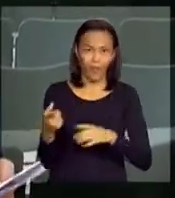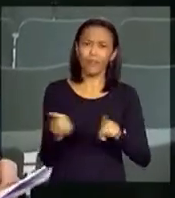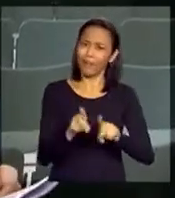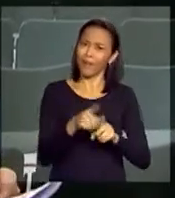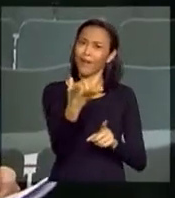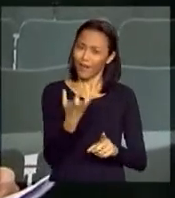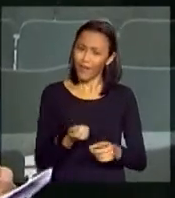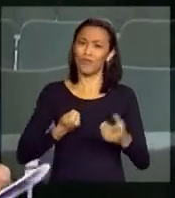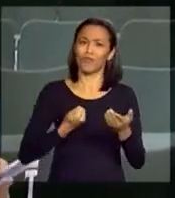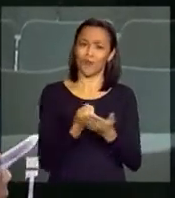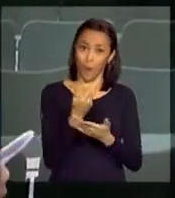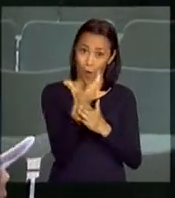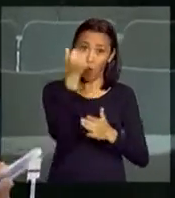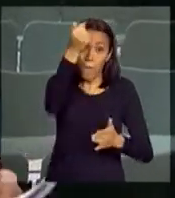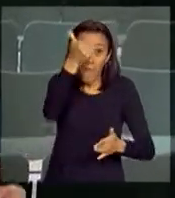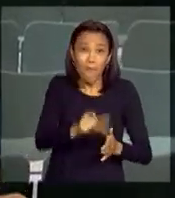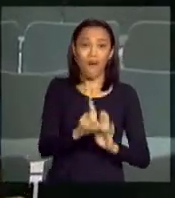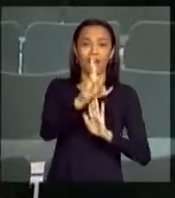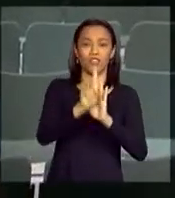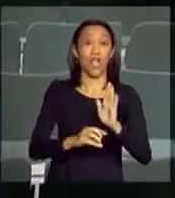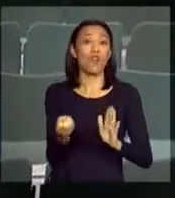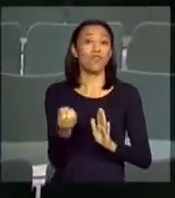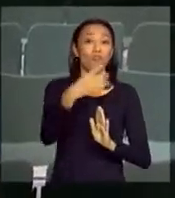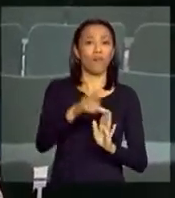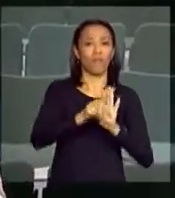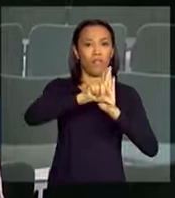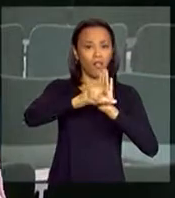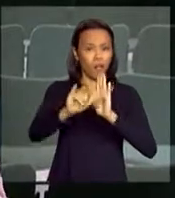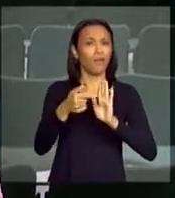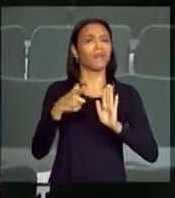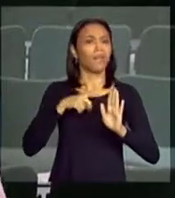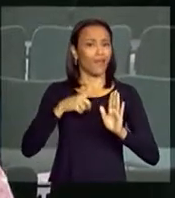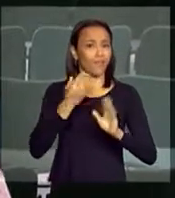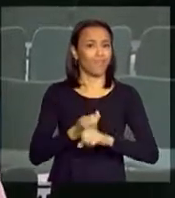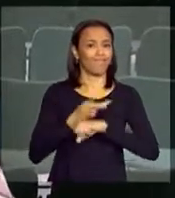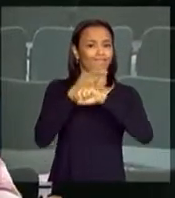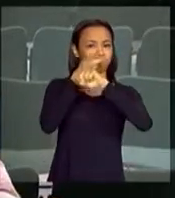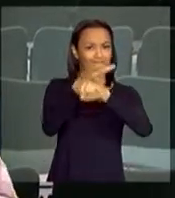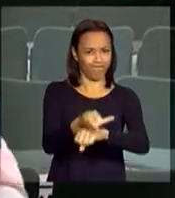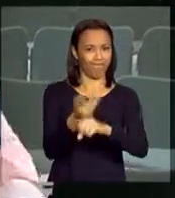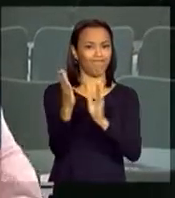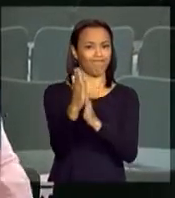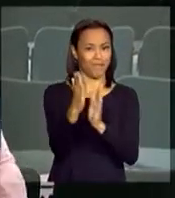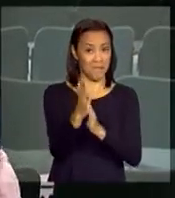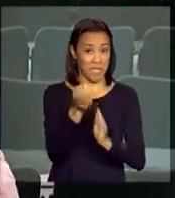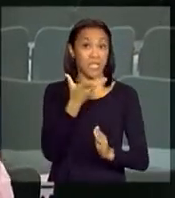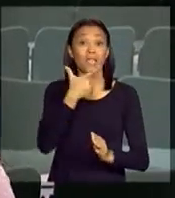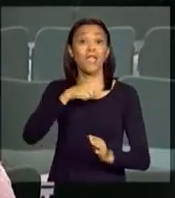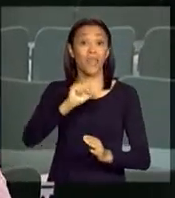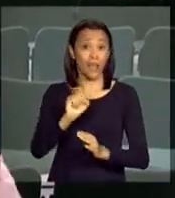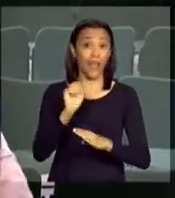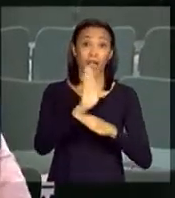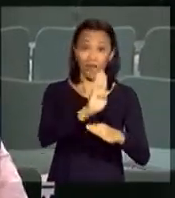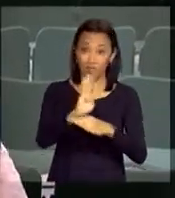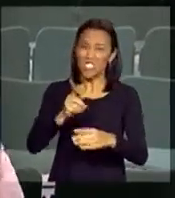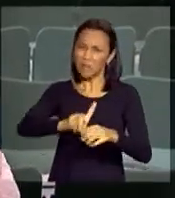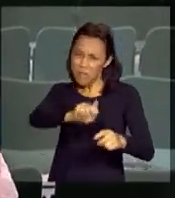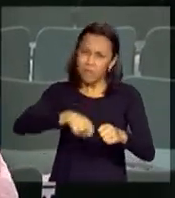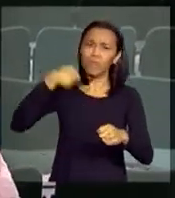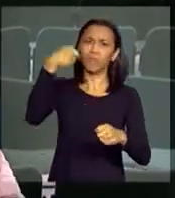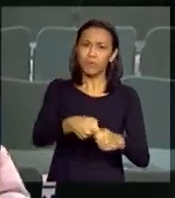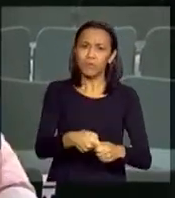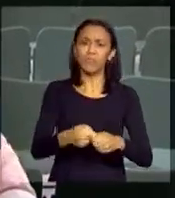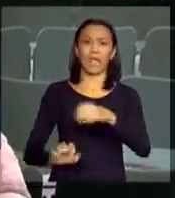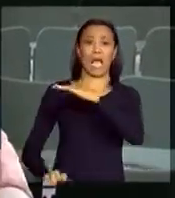queremos consumir com mais direitos. A nova legislação deve premiar quem tem as boas práticas e também punir as